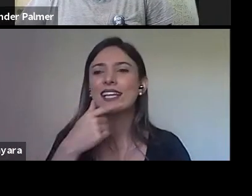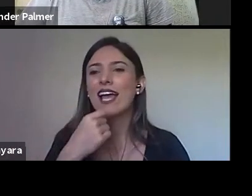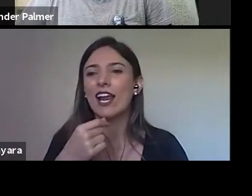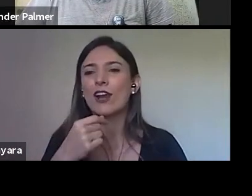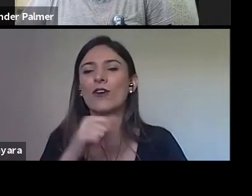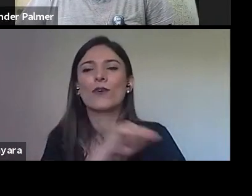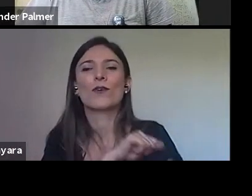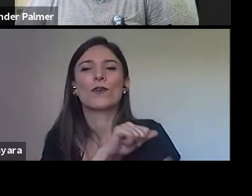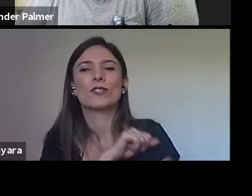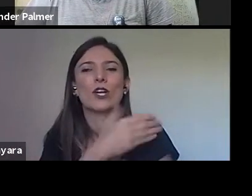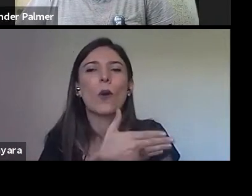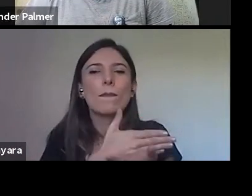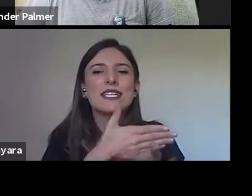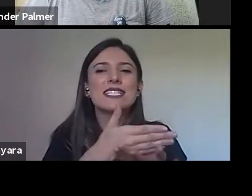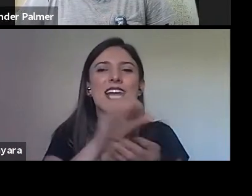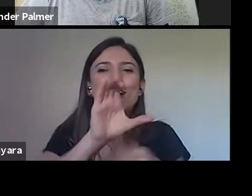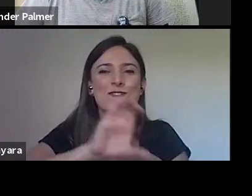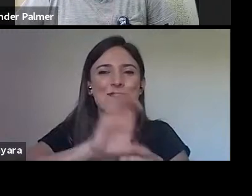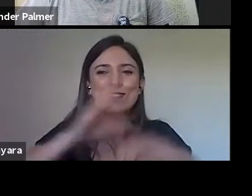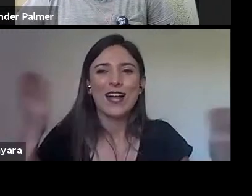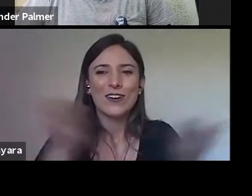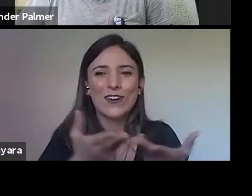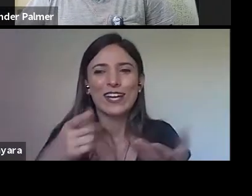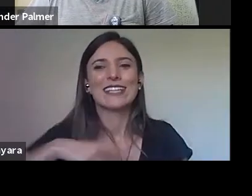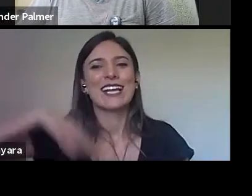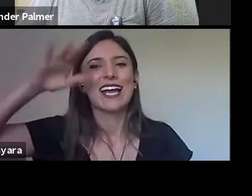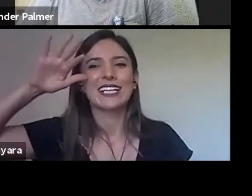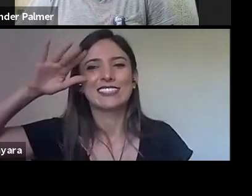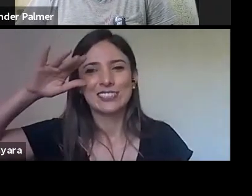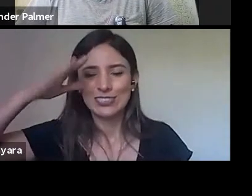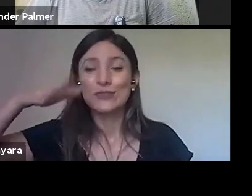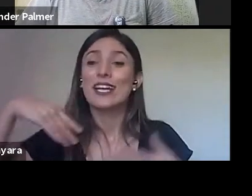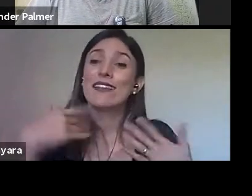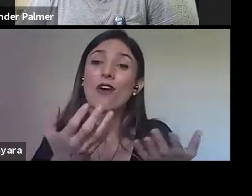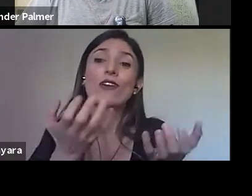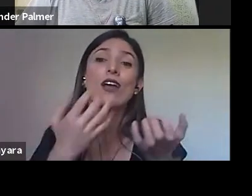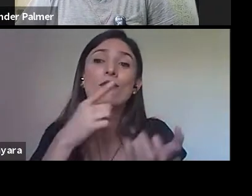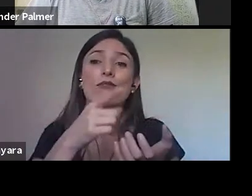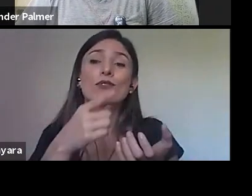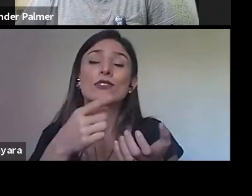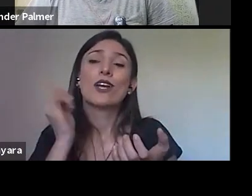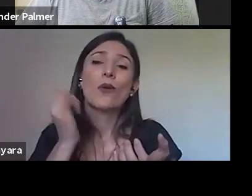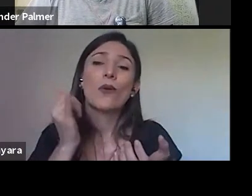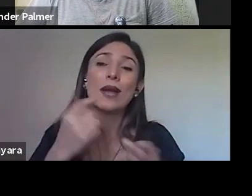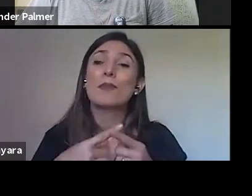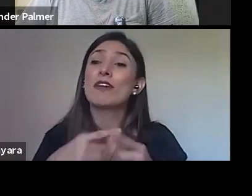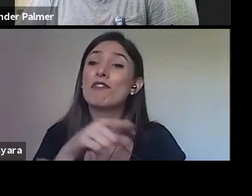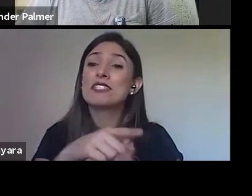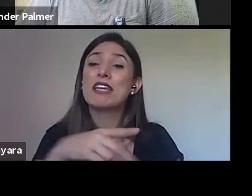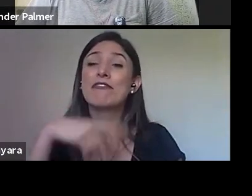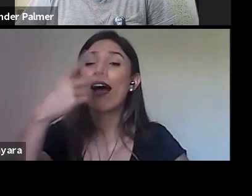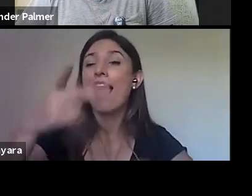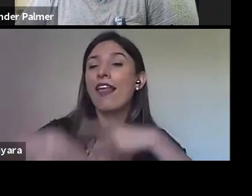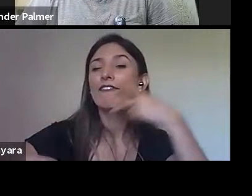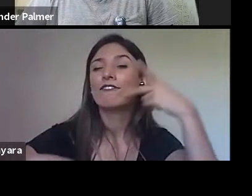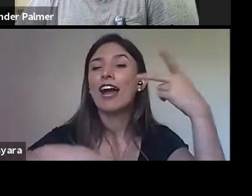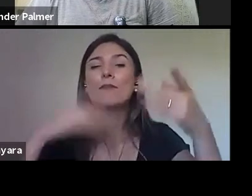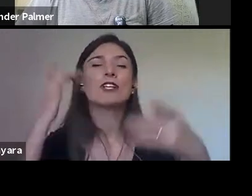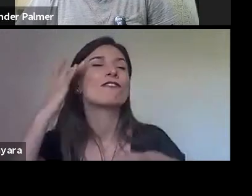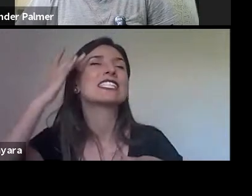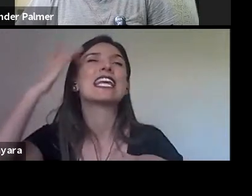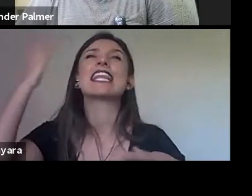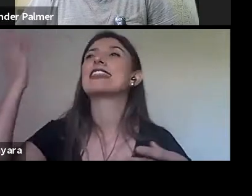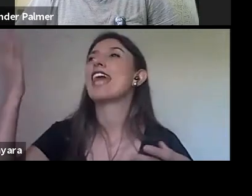curso aqui, e que estão nos assistindo também, que você falasse um pouco, que você fala com tanta facilidade, né, das fontes, do que você